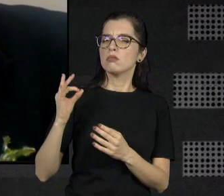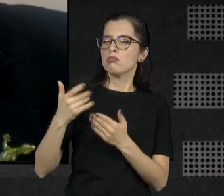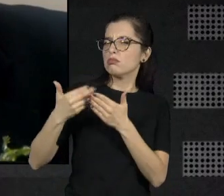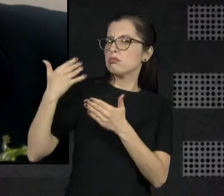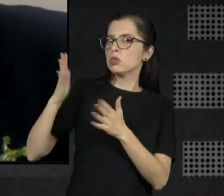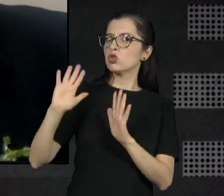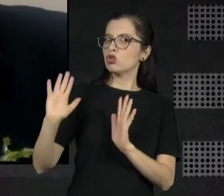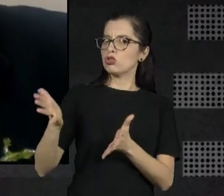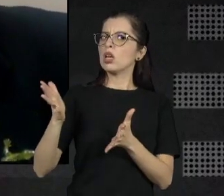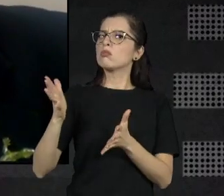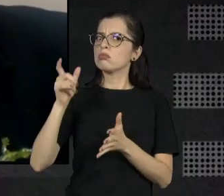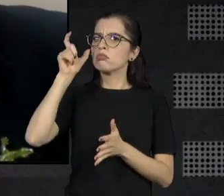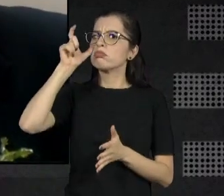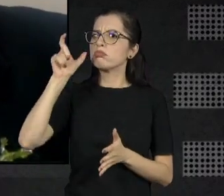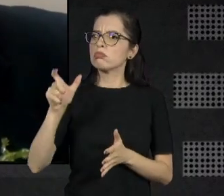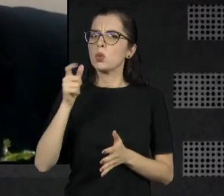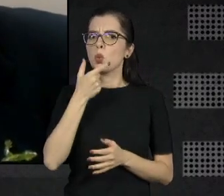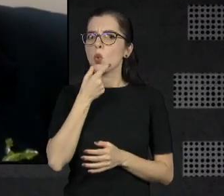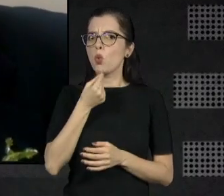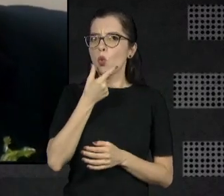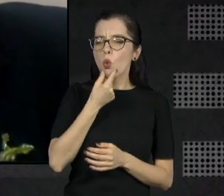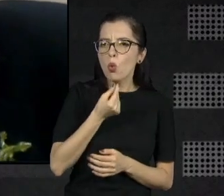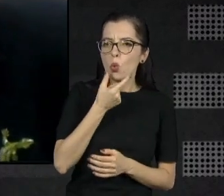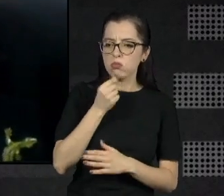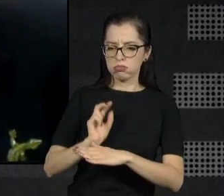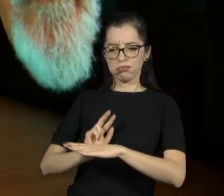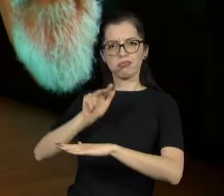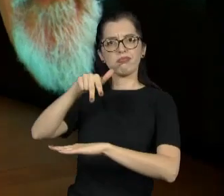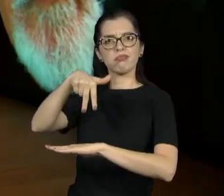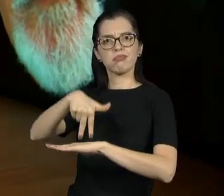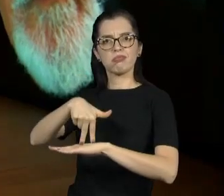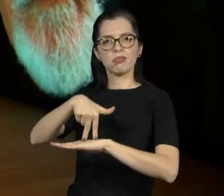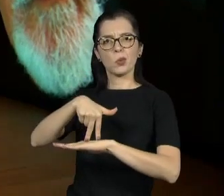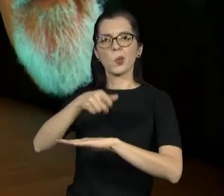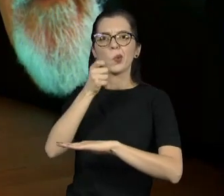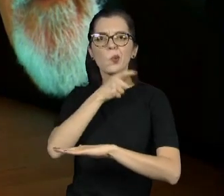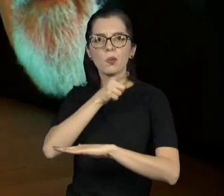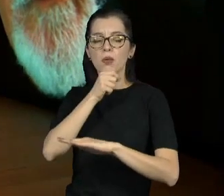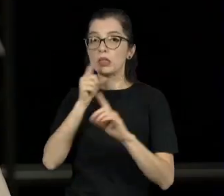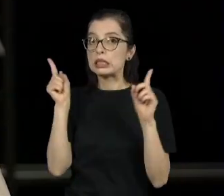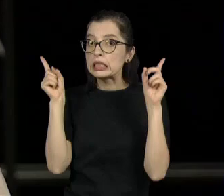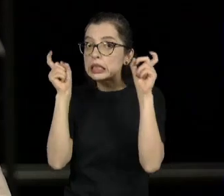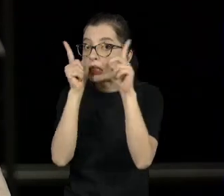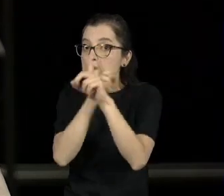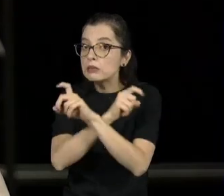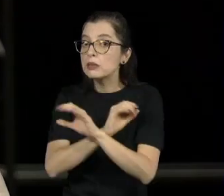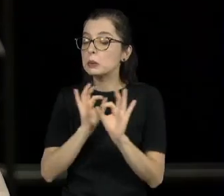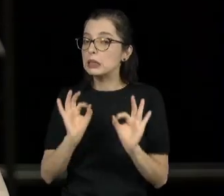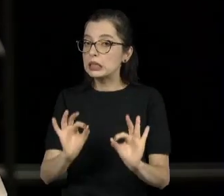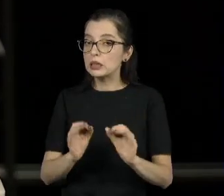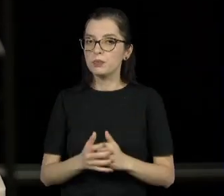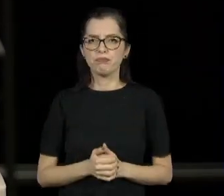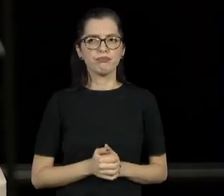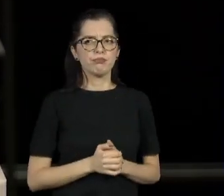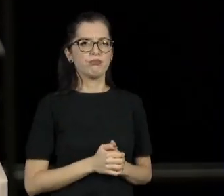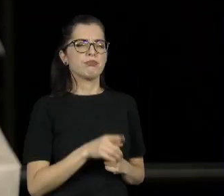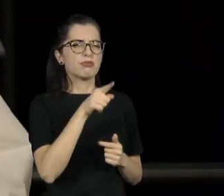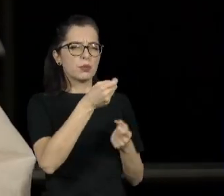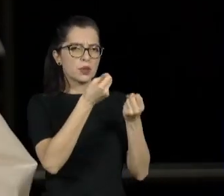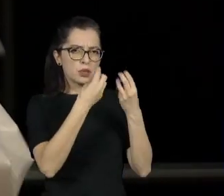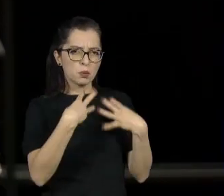o homem, não para as mulheres, para o homem. Eu acho que começa a sofrer a escalação. Aliás, você citou, né, Narquistas, graças a Deus.